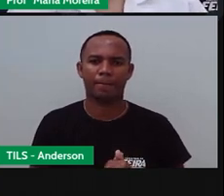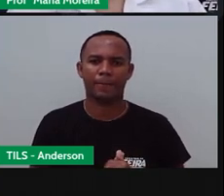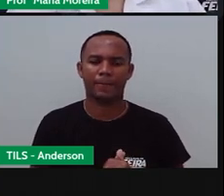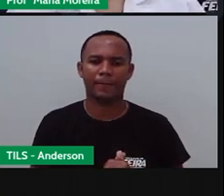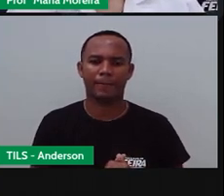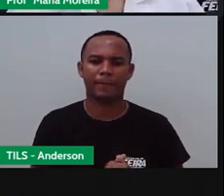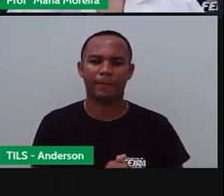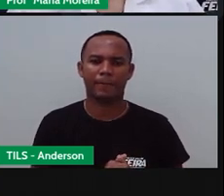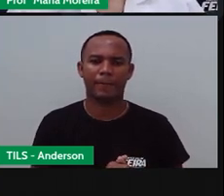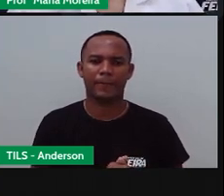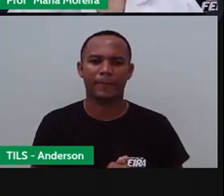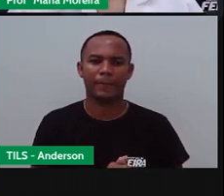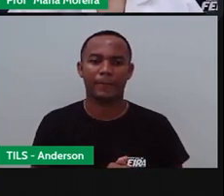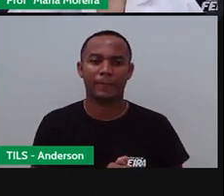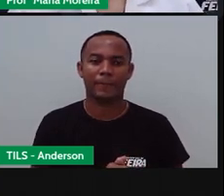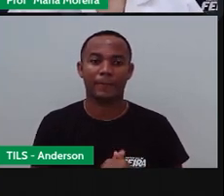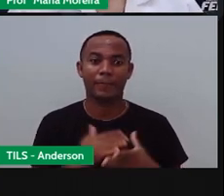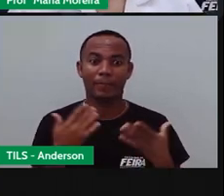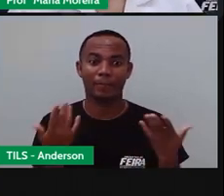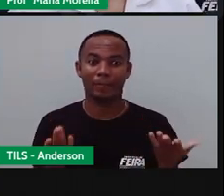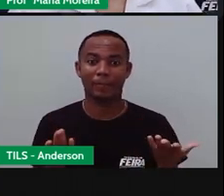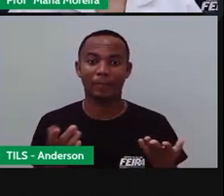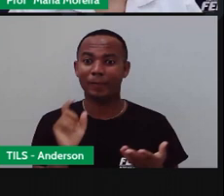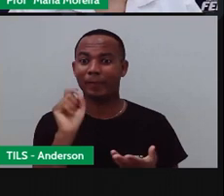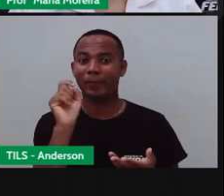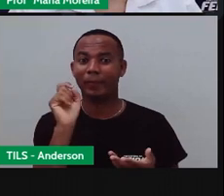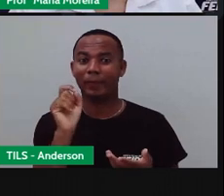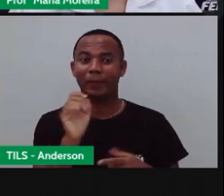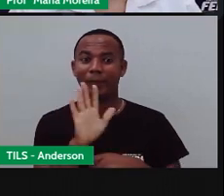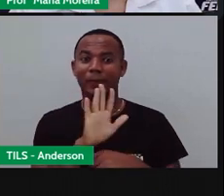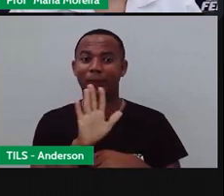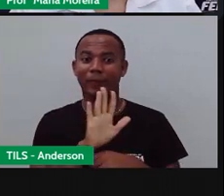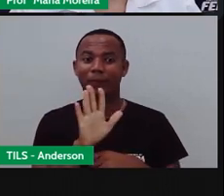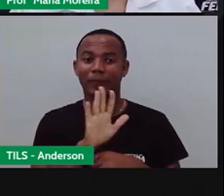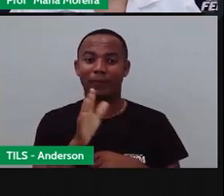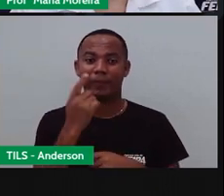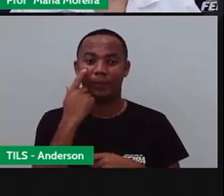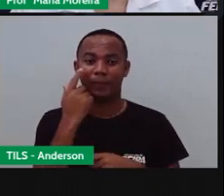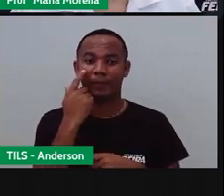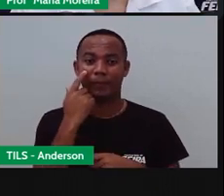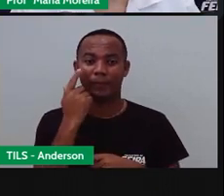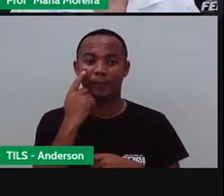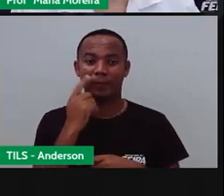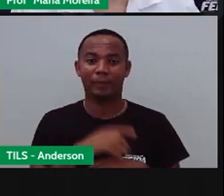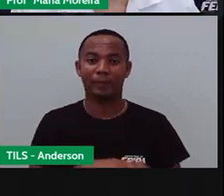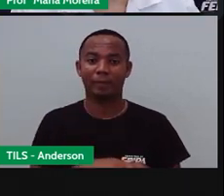E agora Anderson Esse slide Em branco O que será? Ó